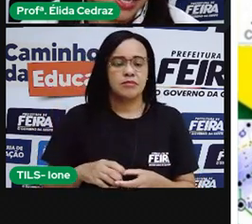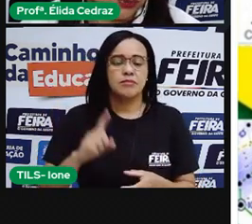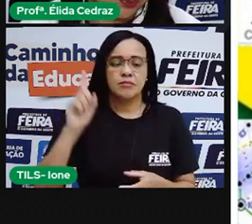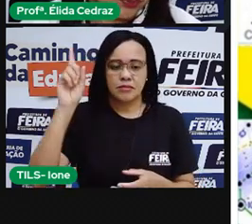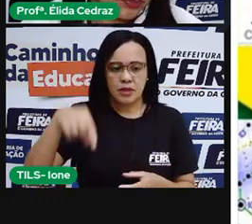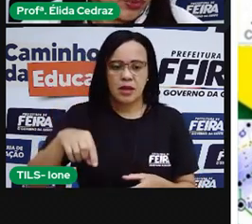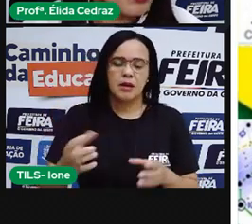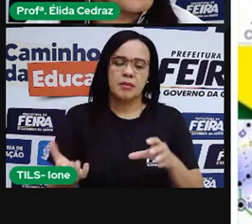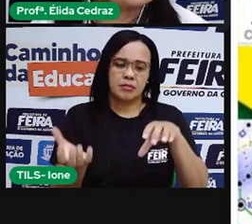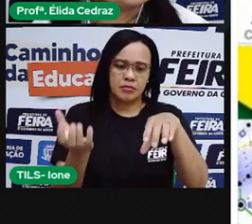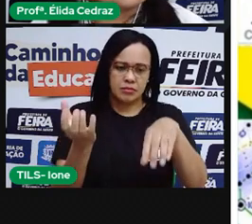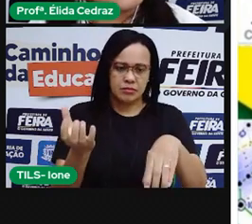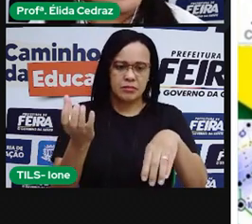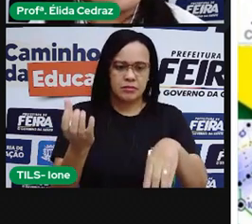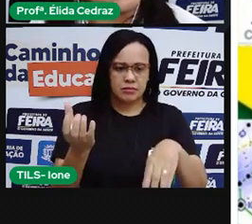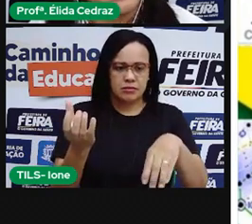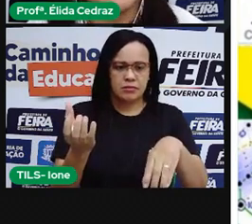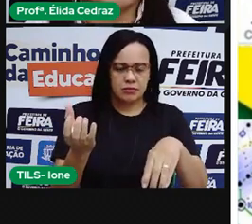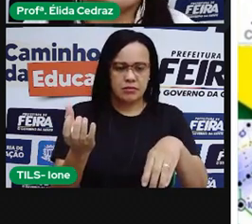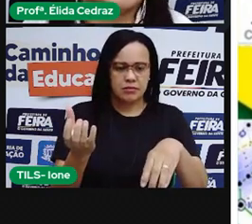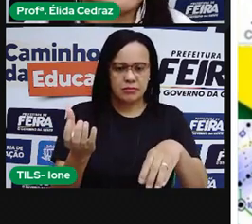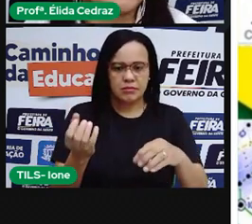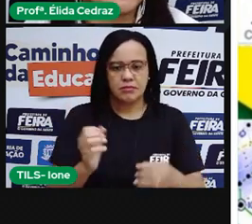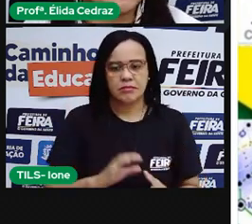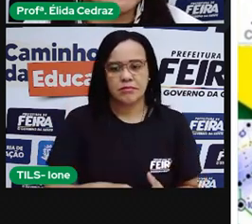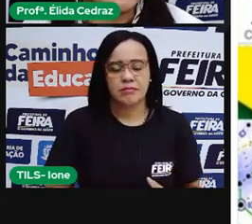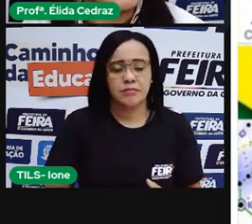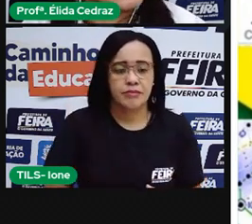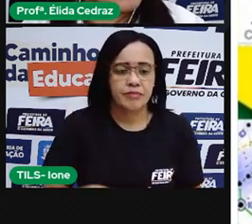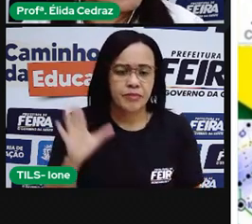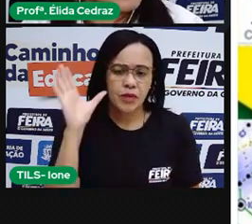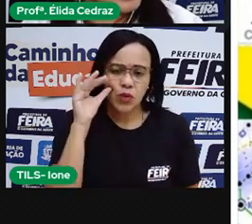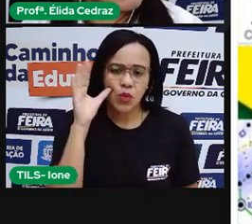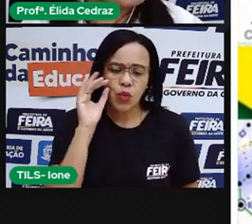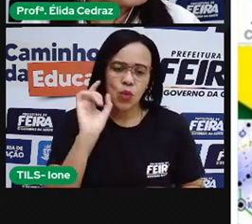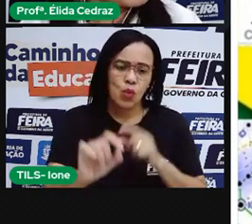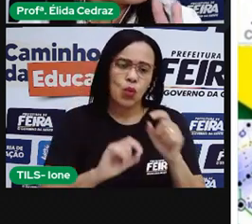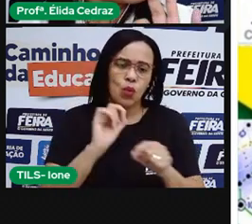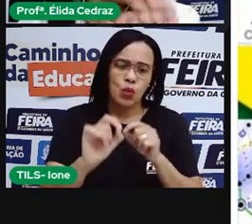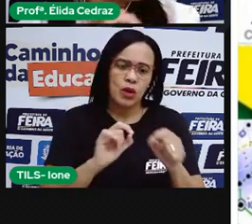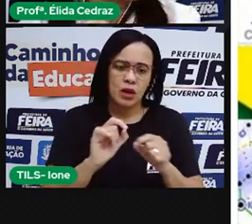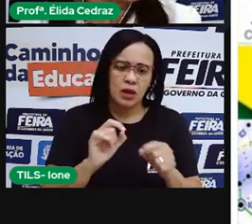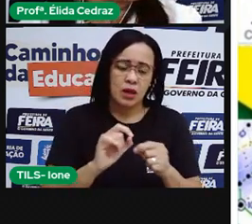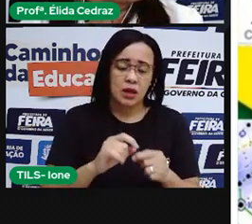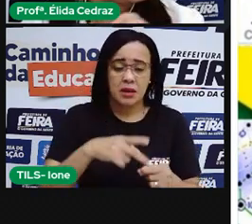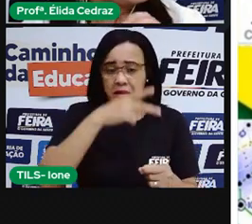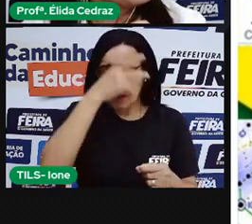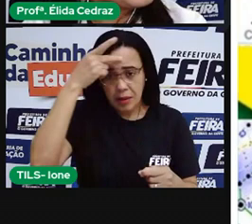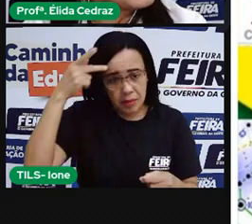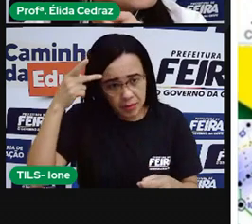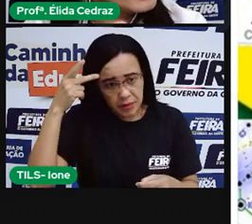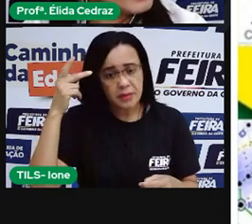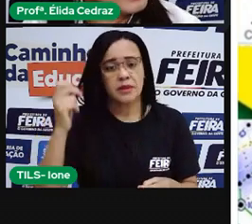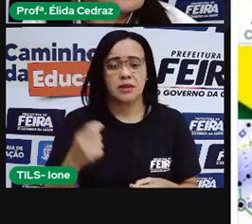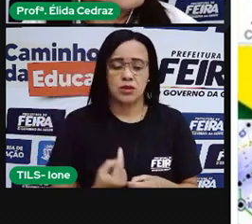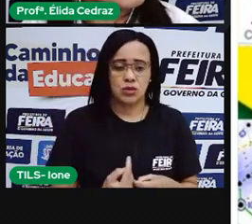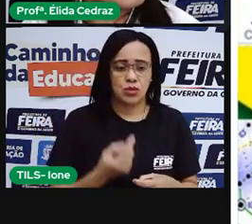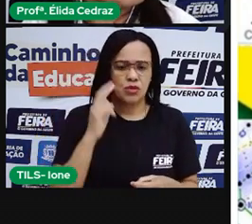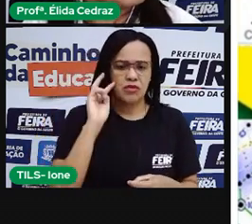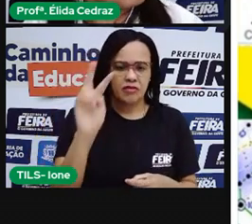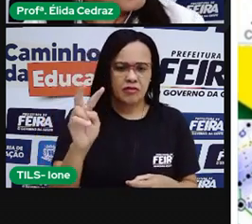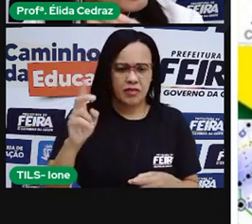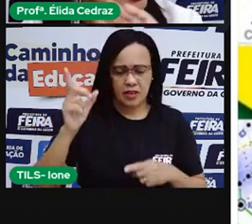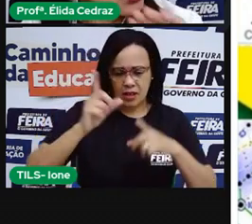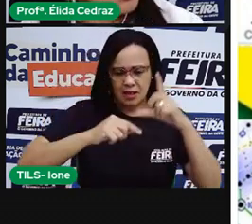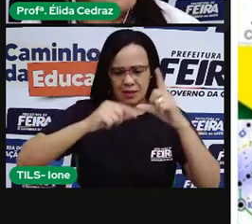Federal. Uma curiosidade, a maioria das pessoas sempre achavam que a estrela sozinha e única lá em